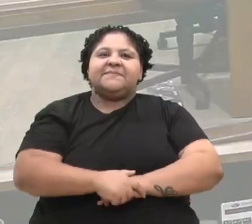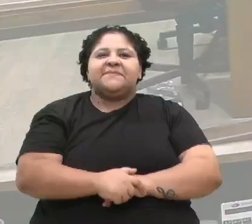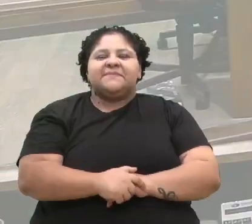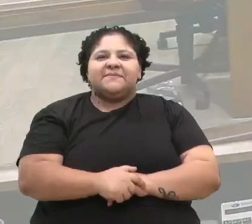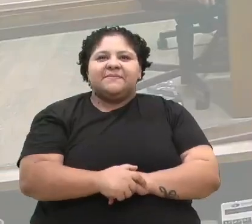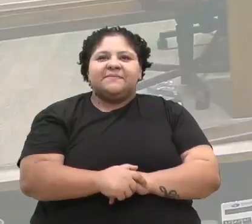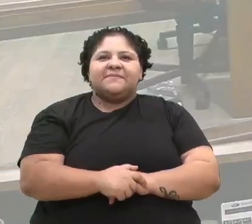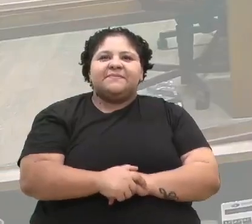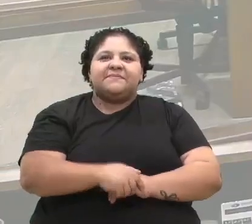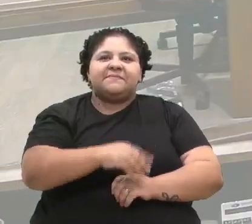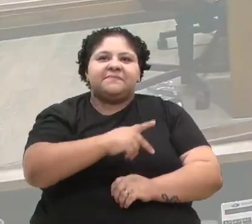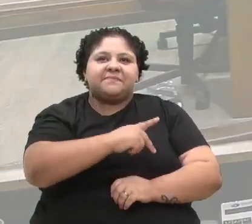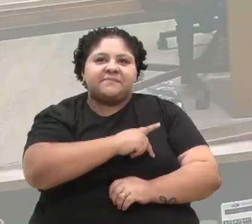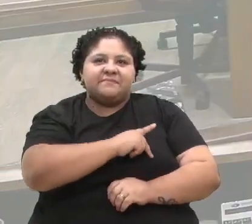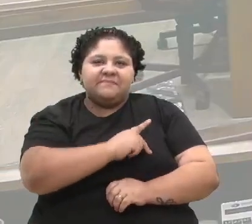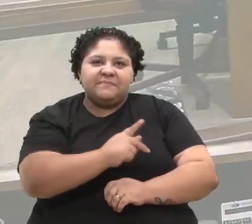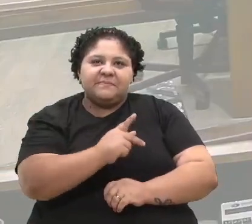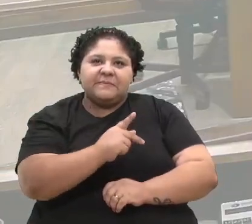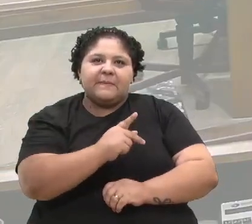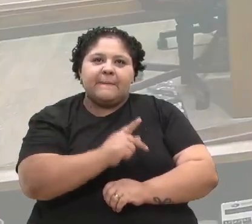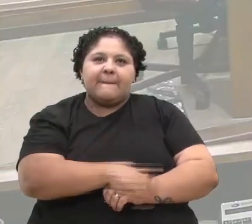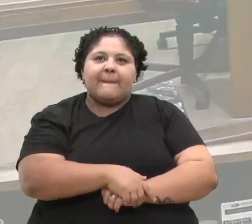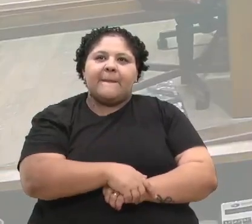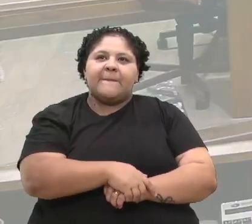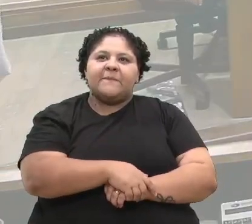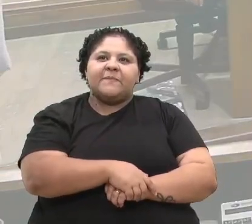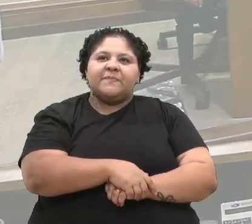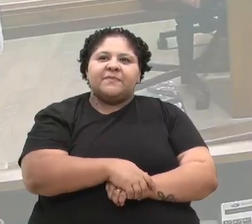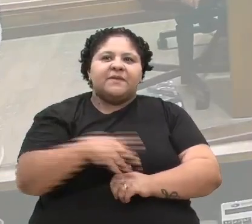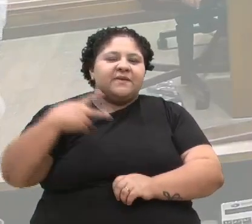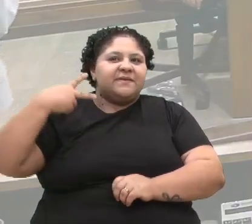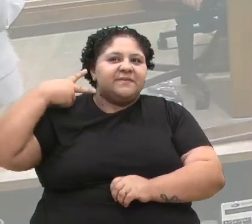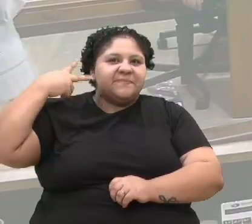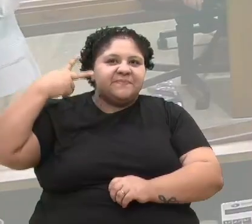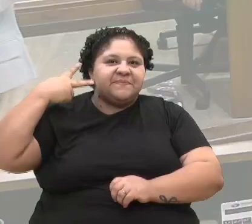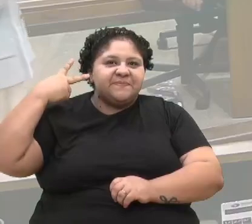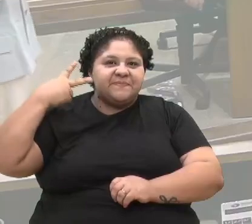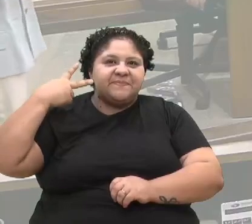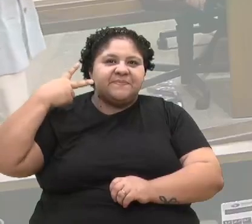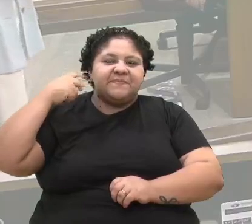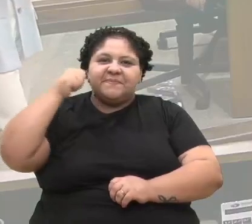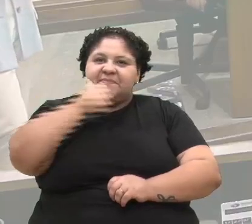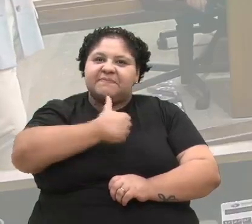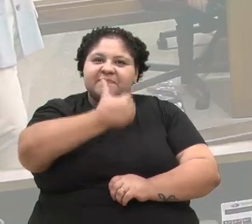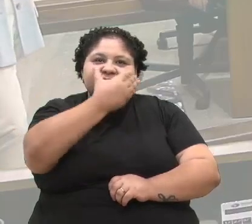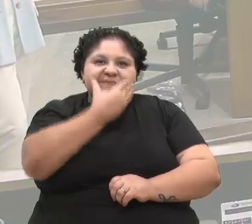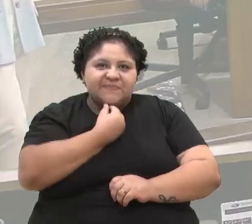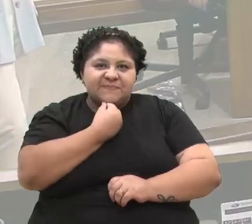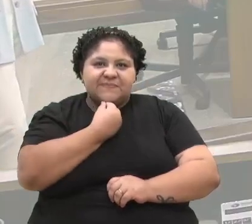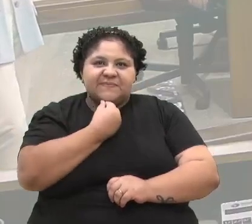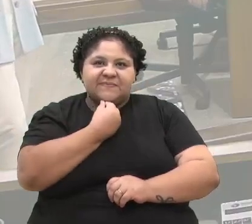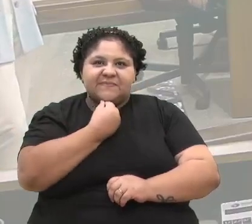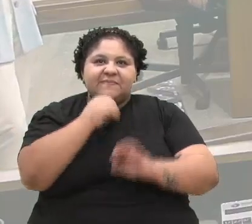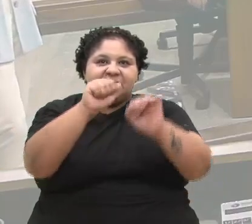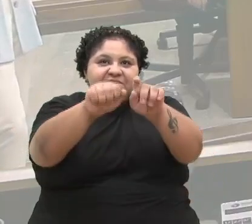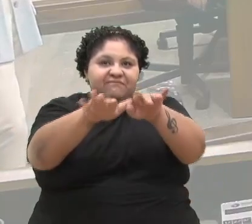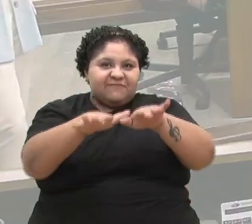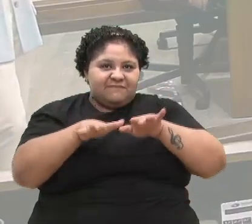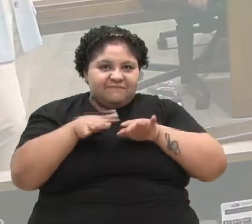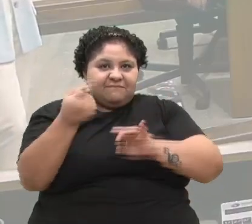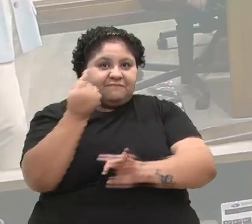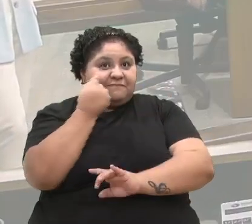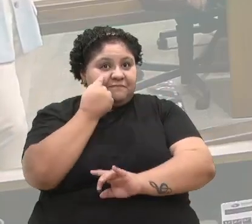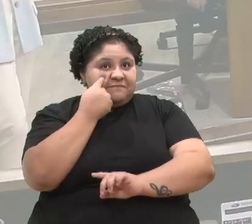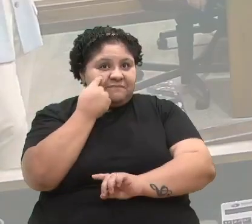Senhora presidente, senhoras vereadoras e senhores vereadores, e a plateia que nos assistem.